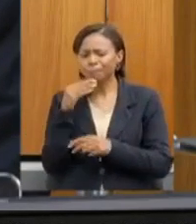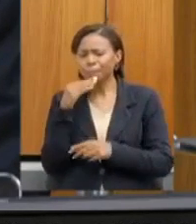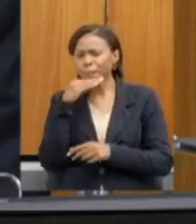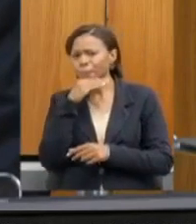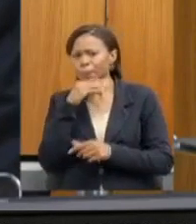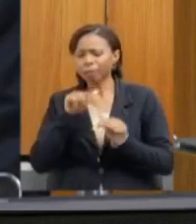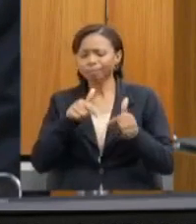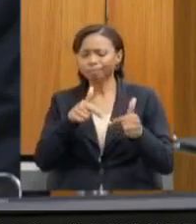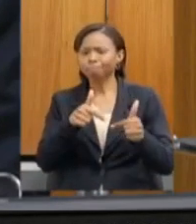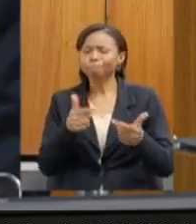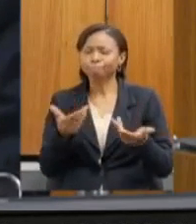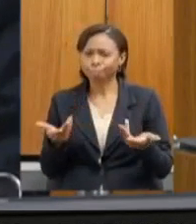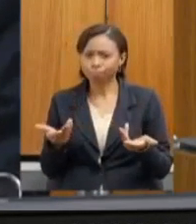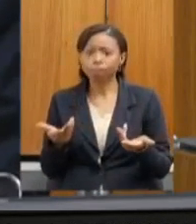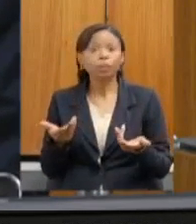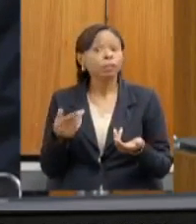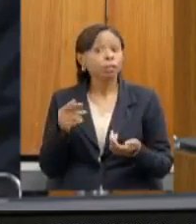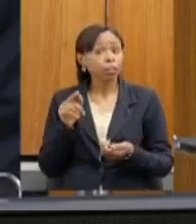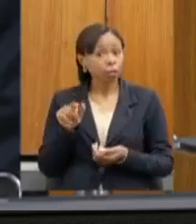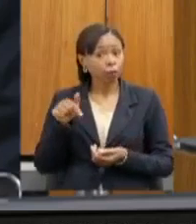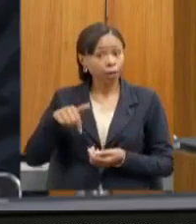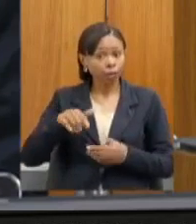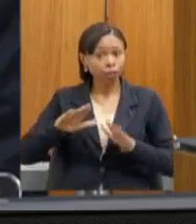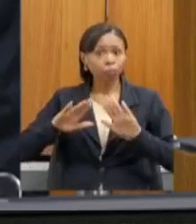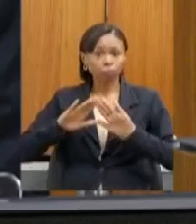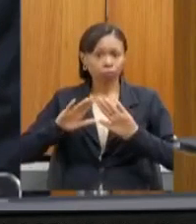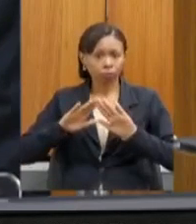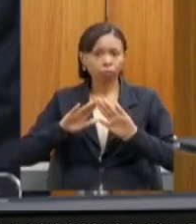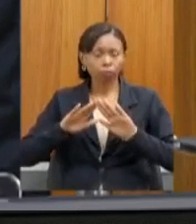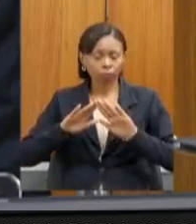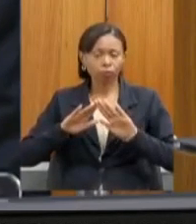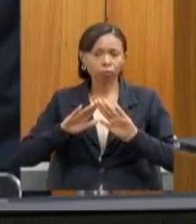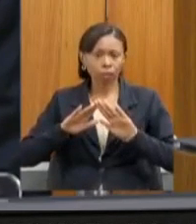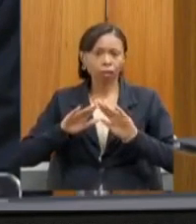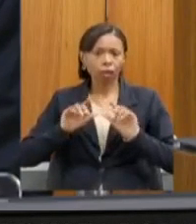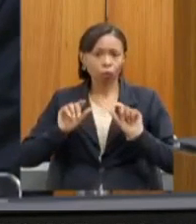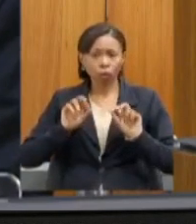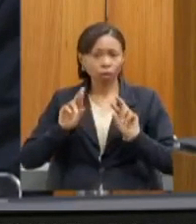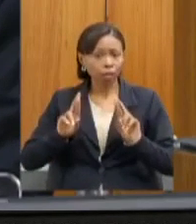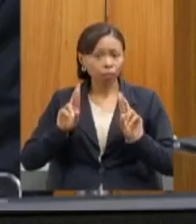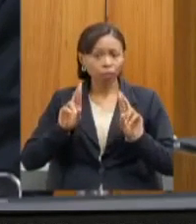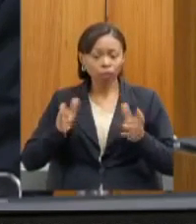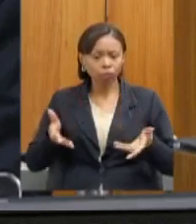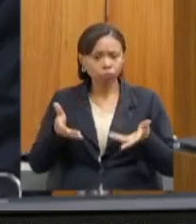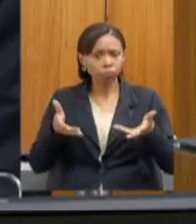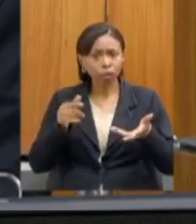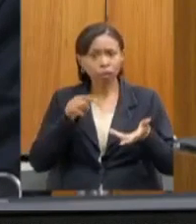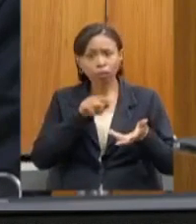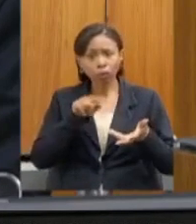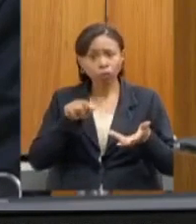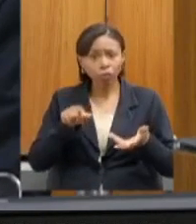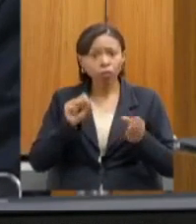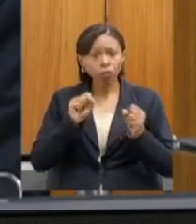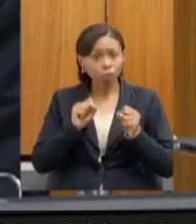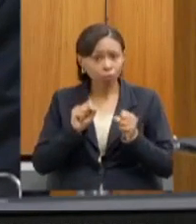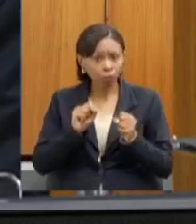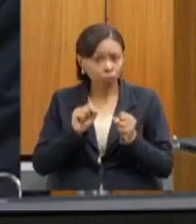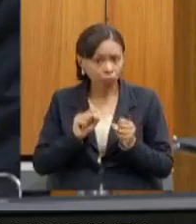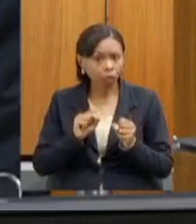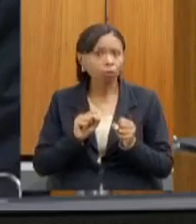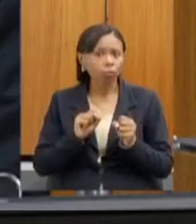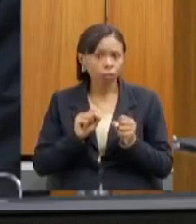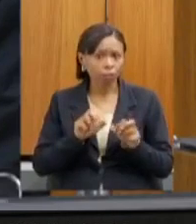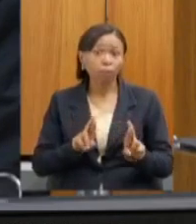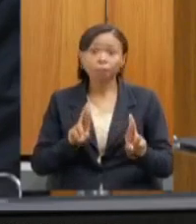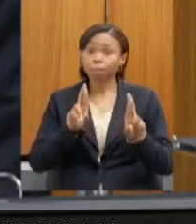que vocês levantem essa bandeira, levantem essa bandeira que é uma bandeira do futuro